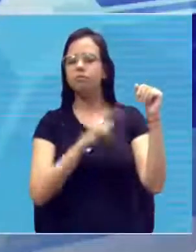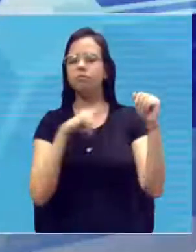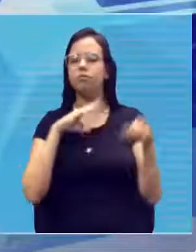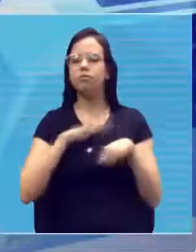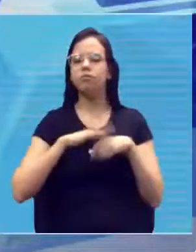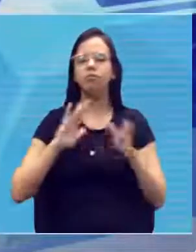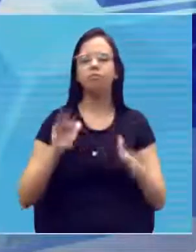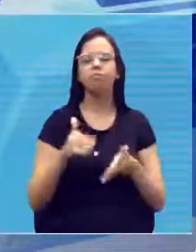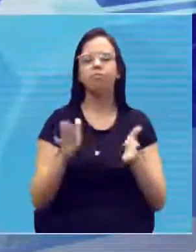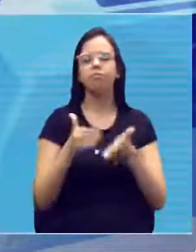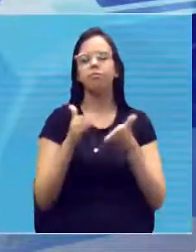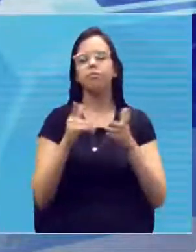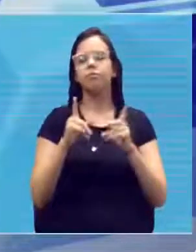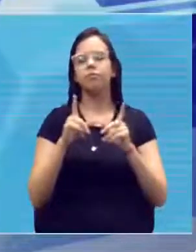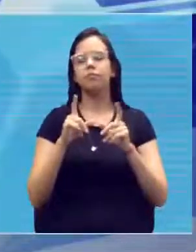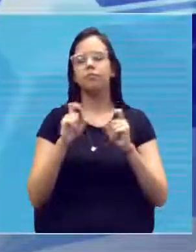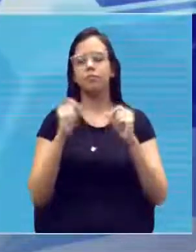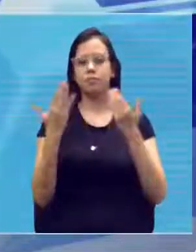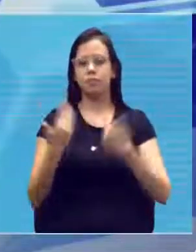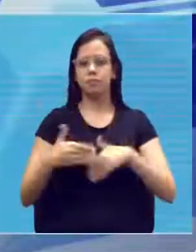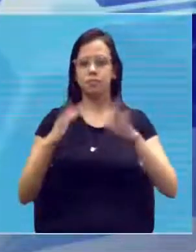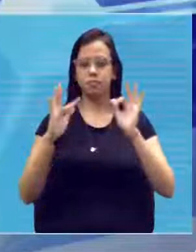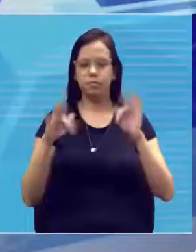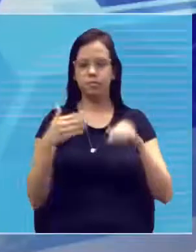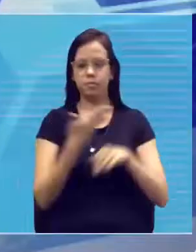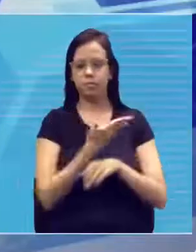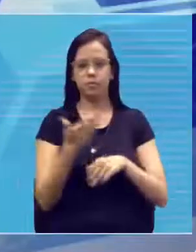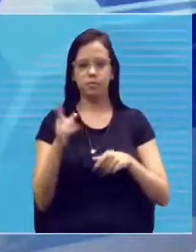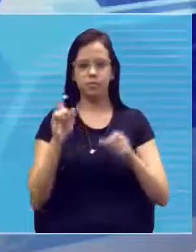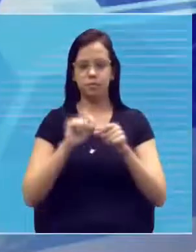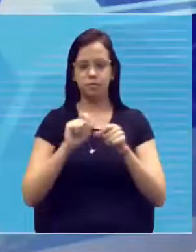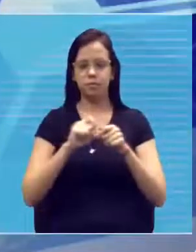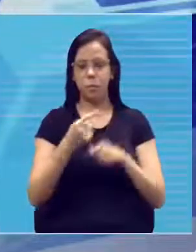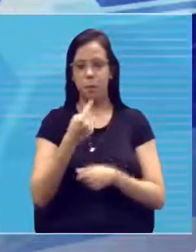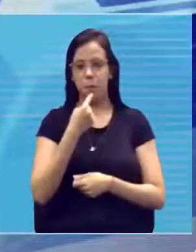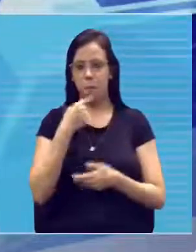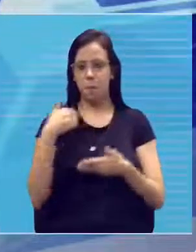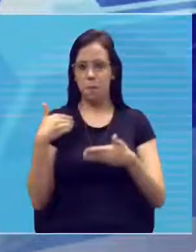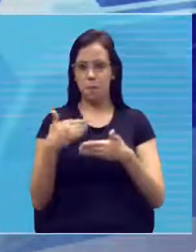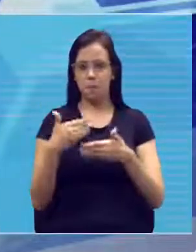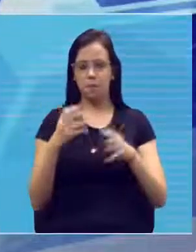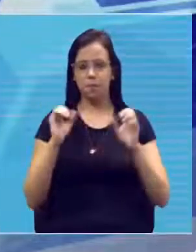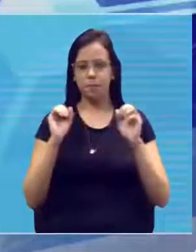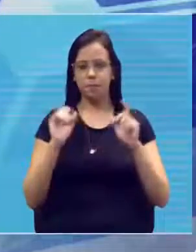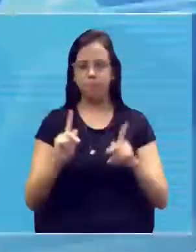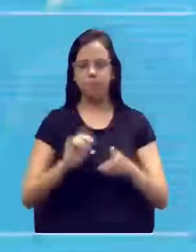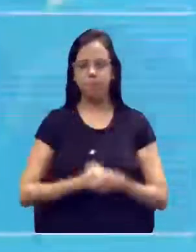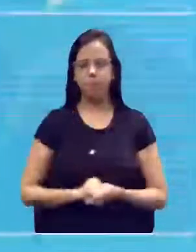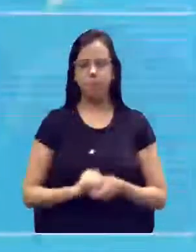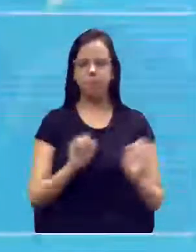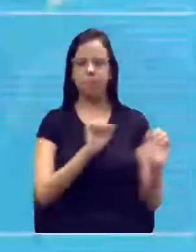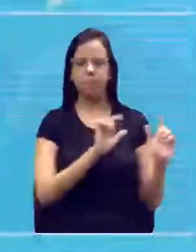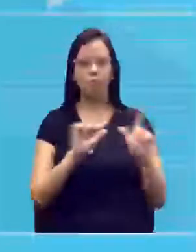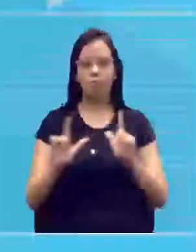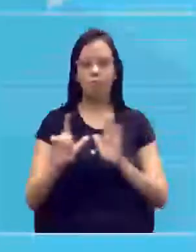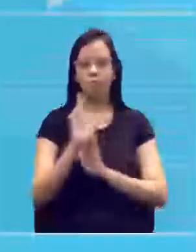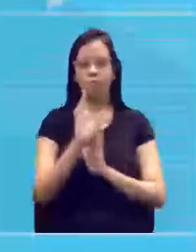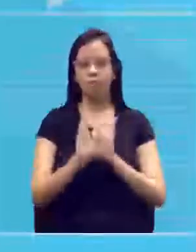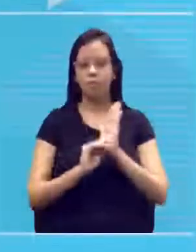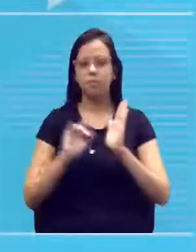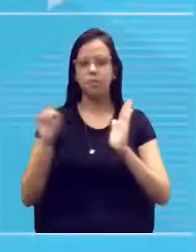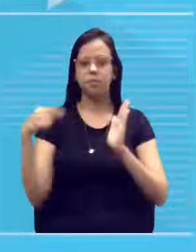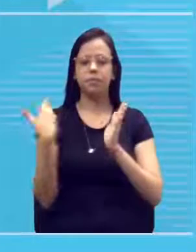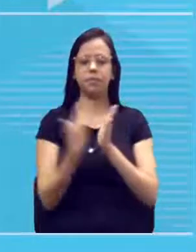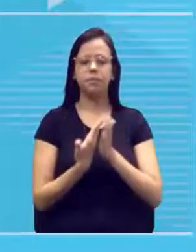vocês, para as avaliações finais que vocês farão logo em breve, tá bom? Então, está na tela para vocês o conteúdo da nossa